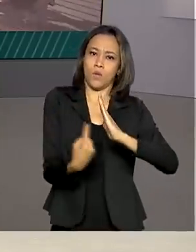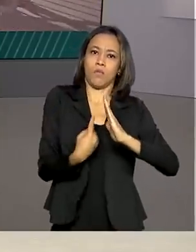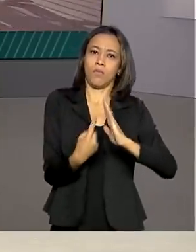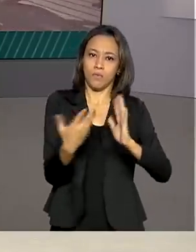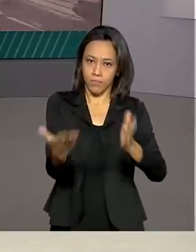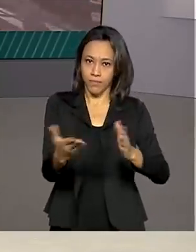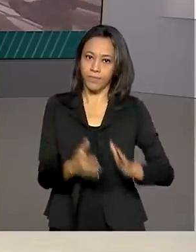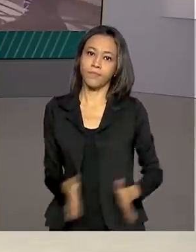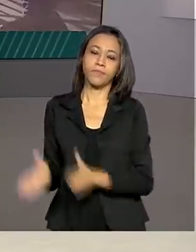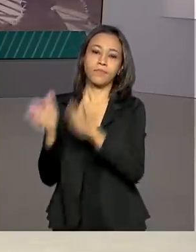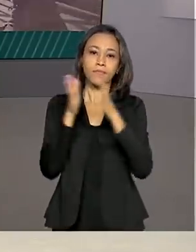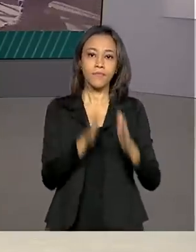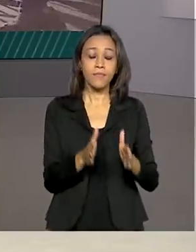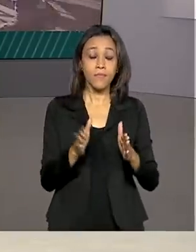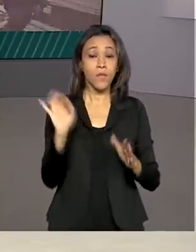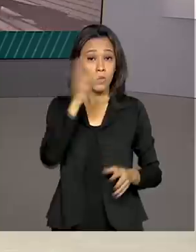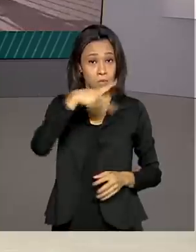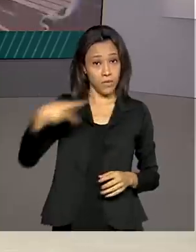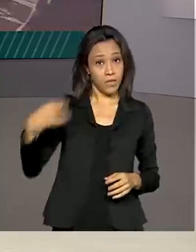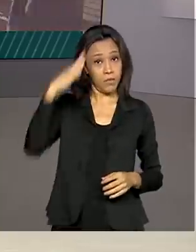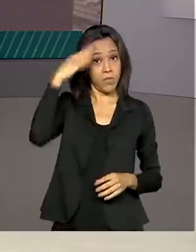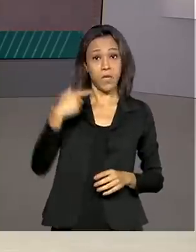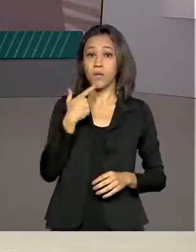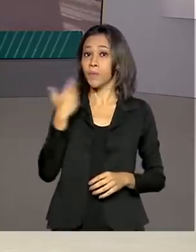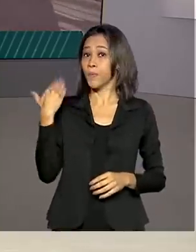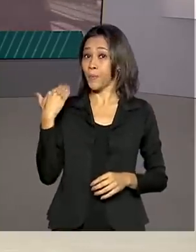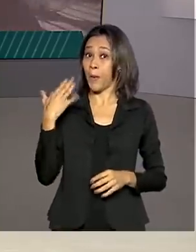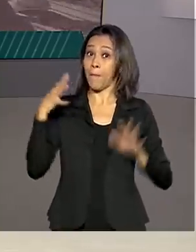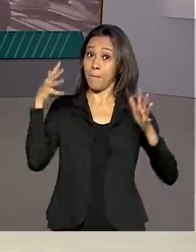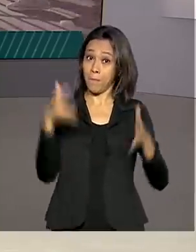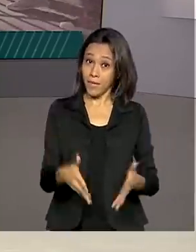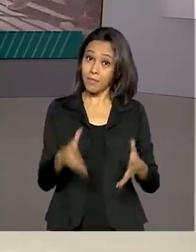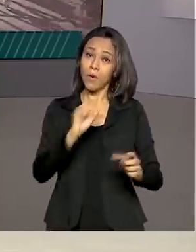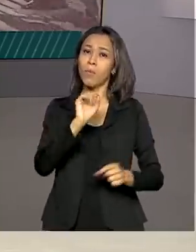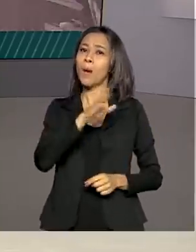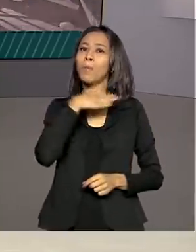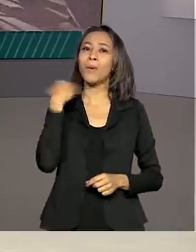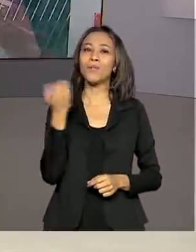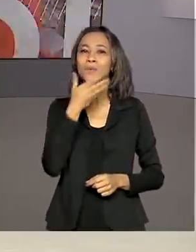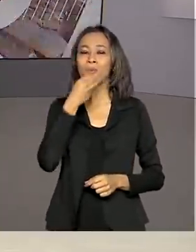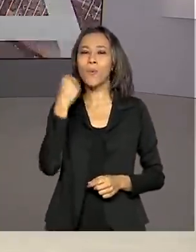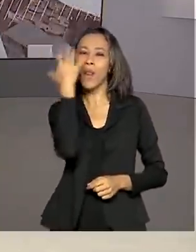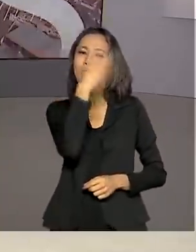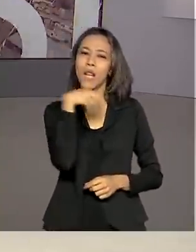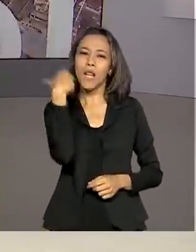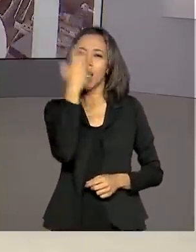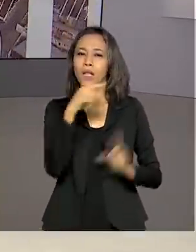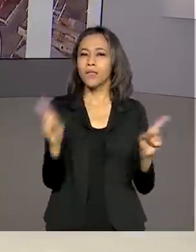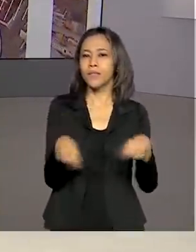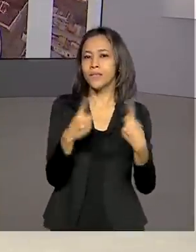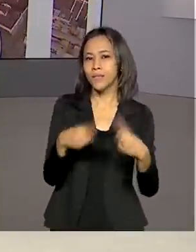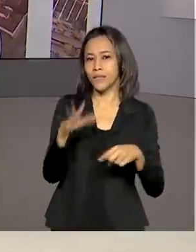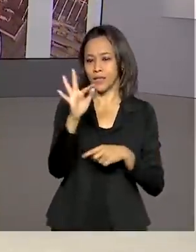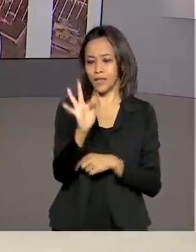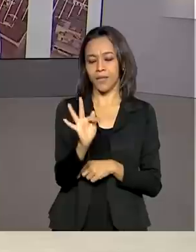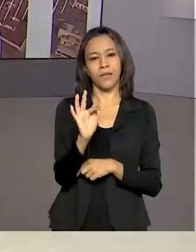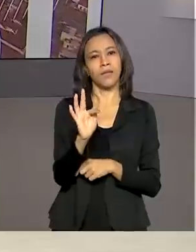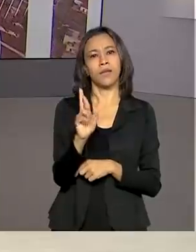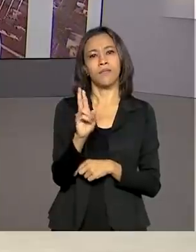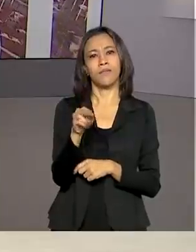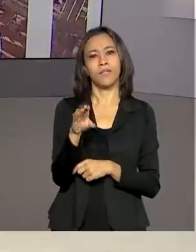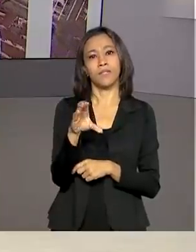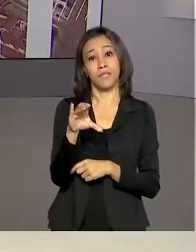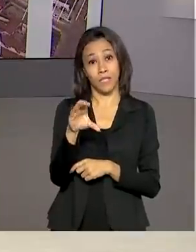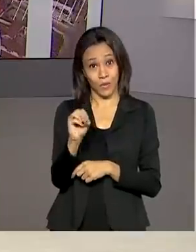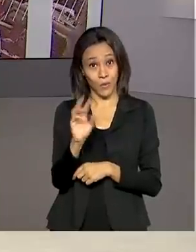O presidente Jair Bolsonaro participou de uma homenagem póstuma ao músico Francisco Ferreira Lima, no Palácio do Planalto.